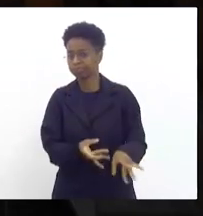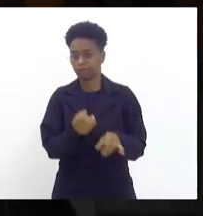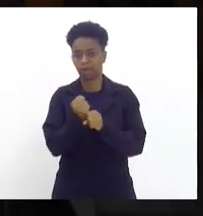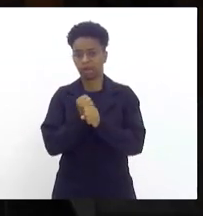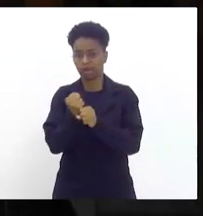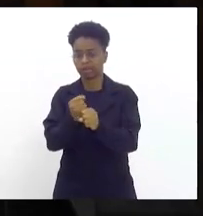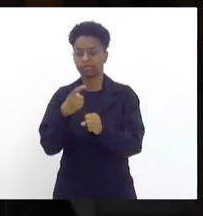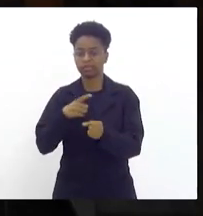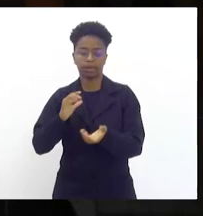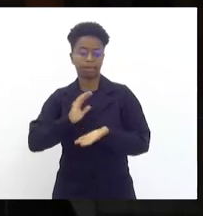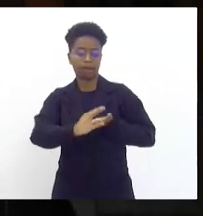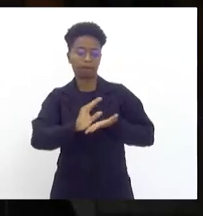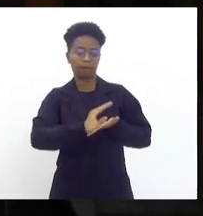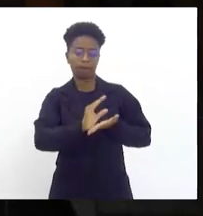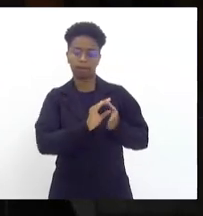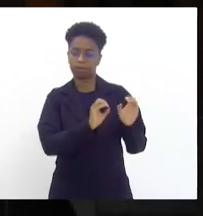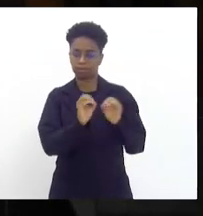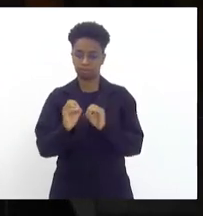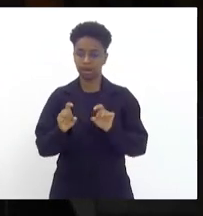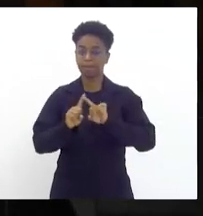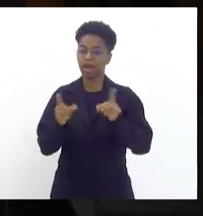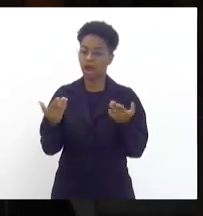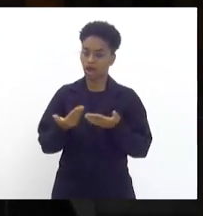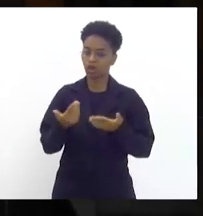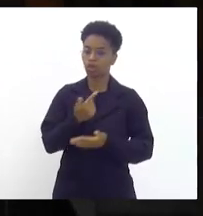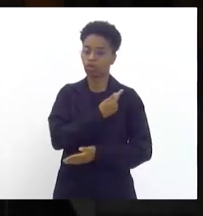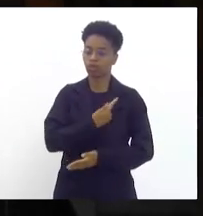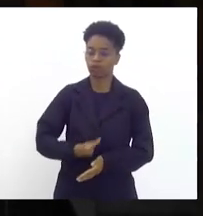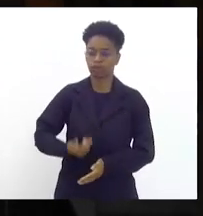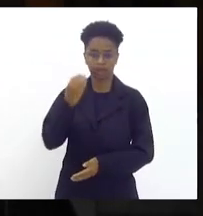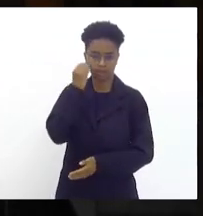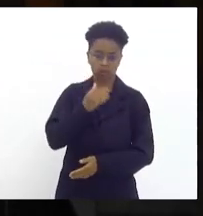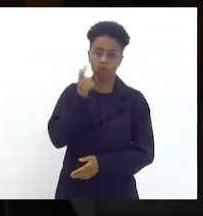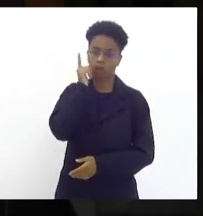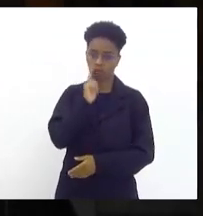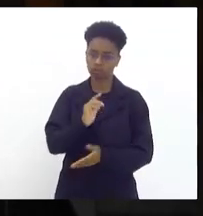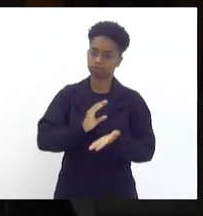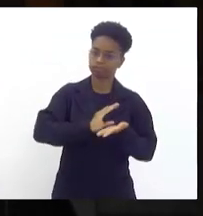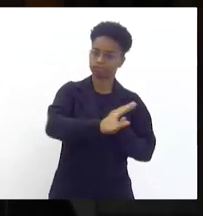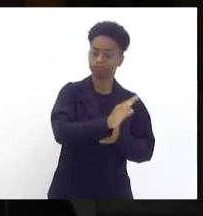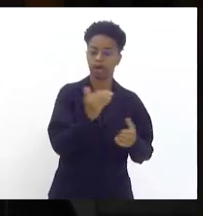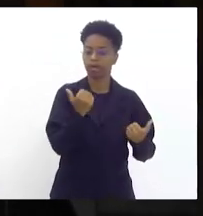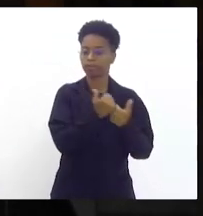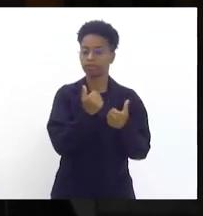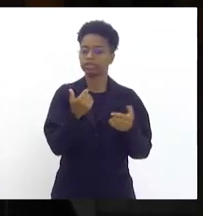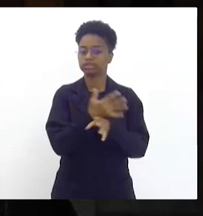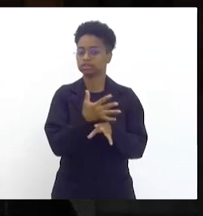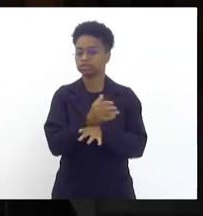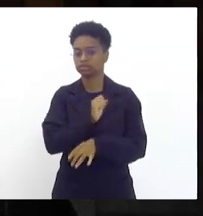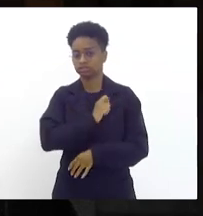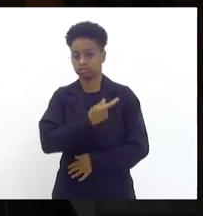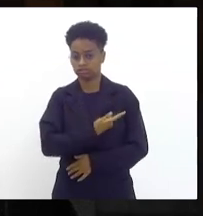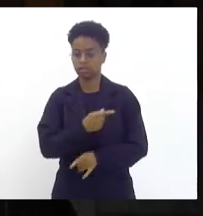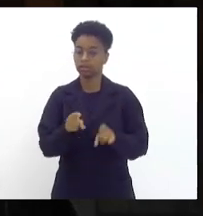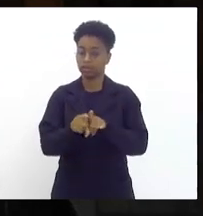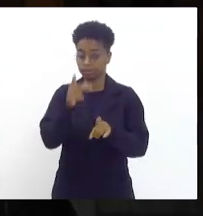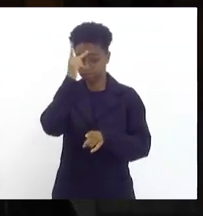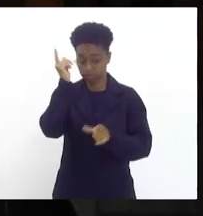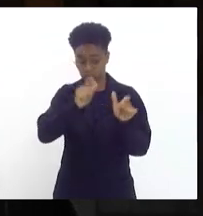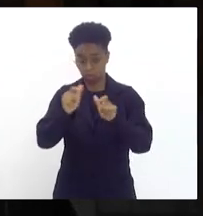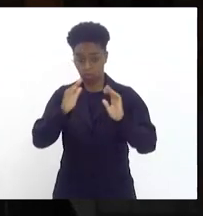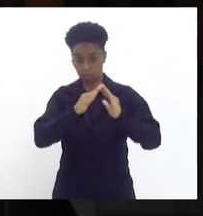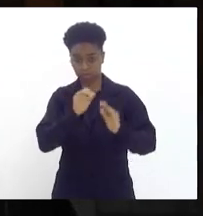investimentos do governo do estado e agora sob a gestão do governador Cláudio Castro o munícipe de São Gonçalo volta a perceber esse